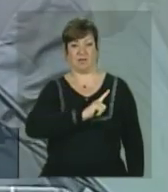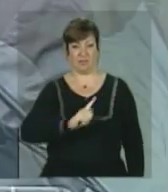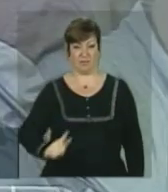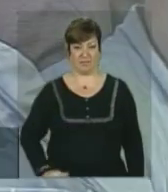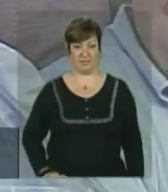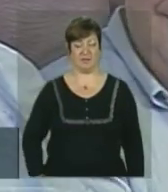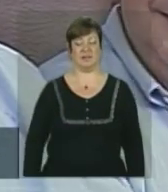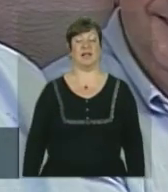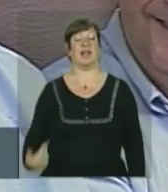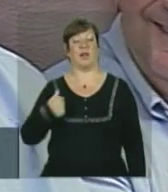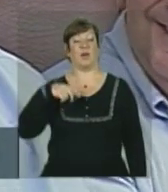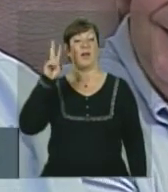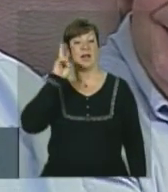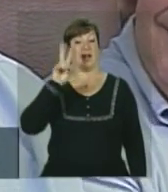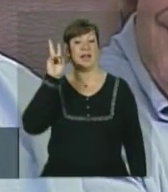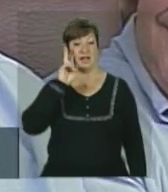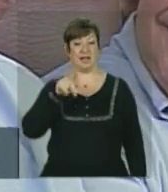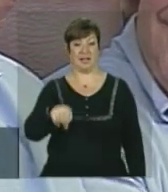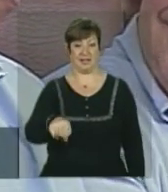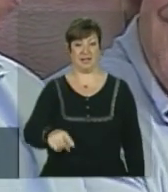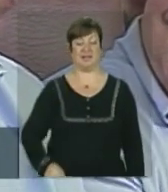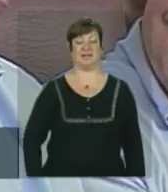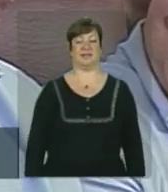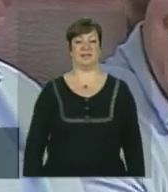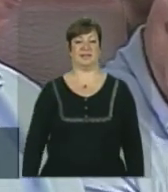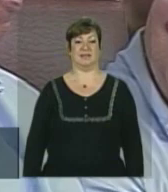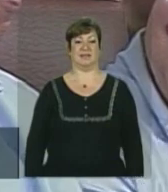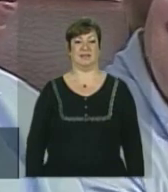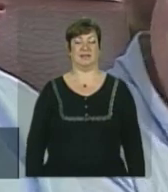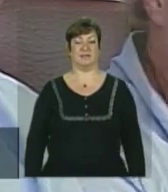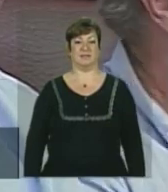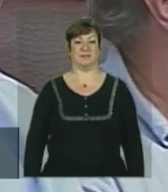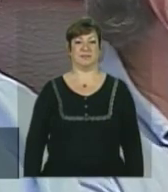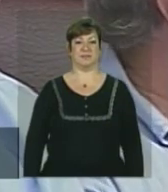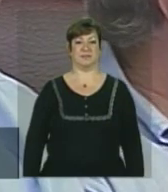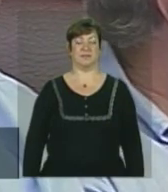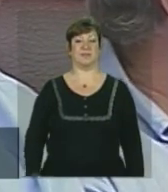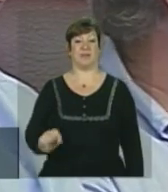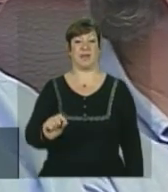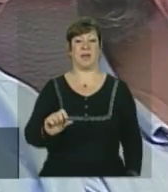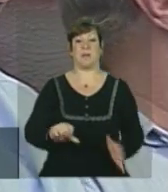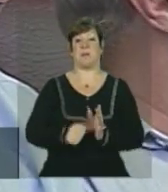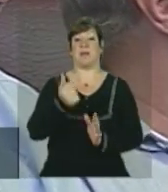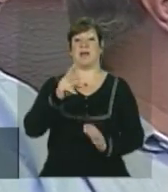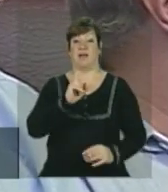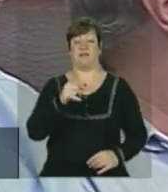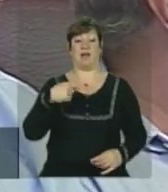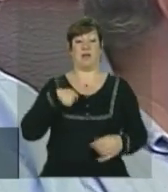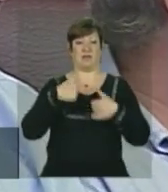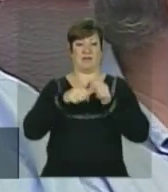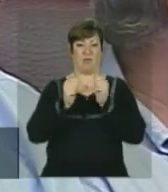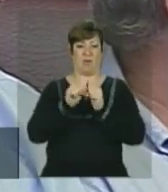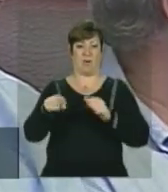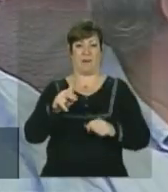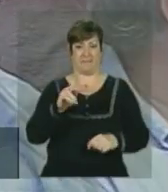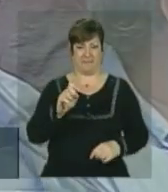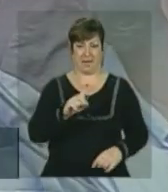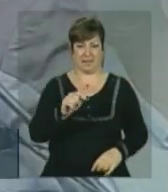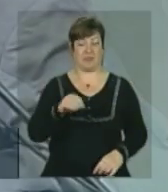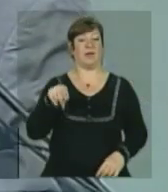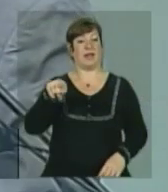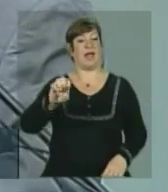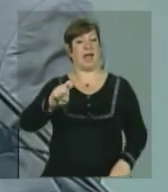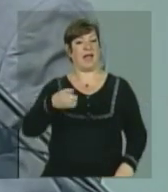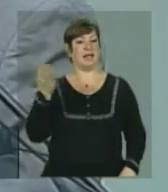Pezão, eu lembro. Eu lembro Pezão. E a primeira vez que eu estive com o Pezão, eu estava como